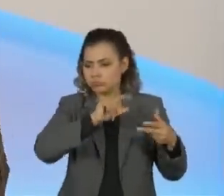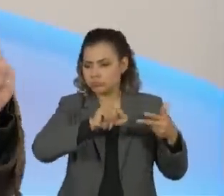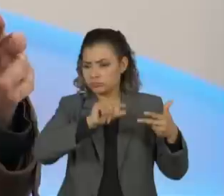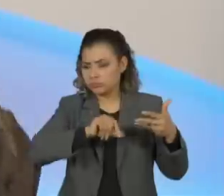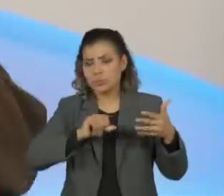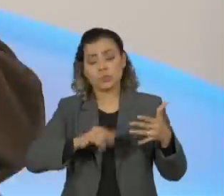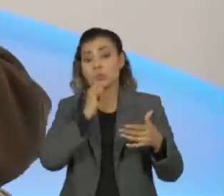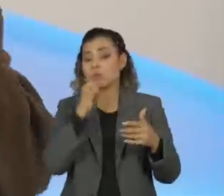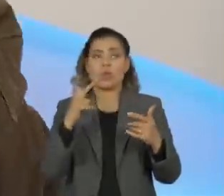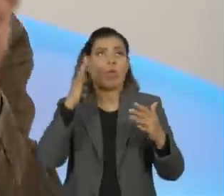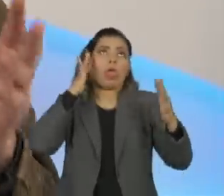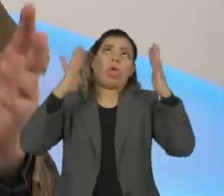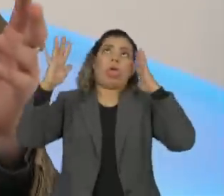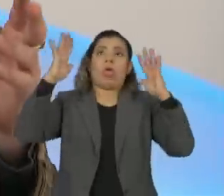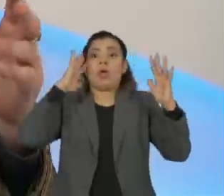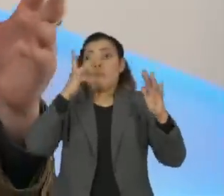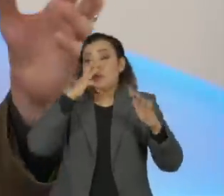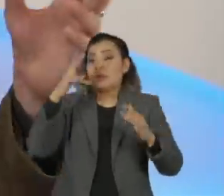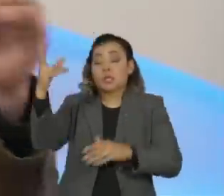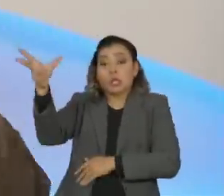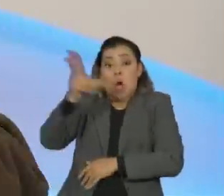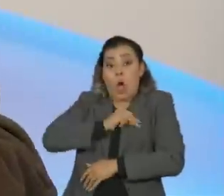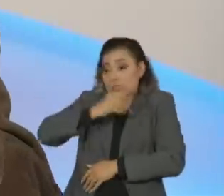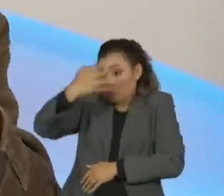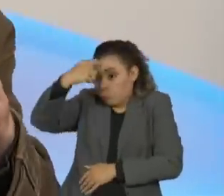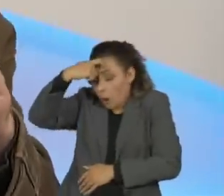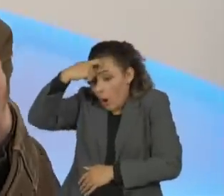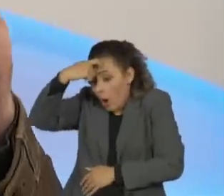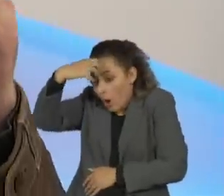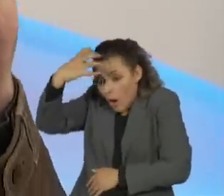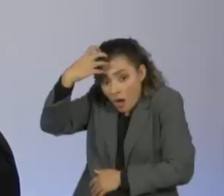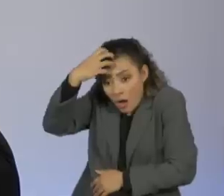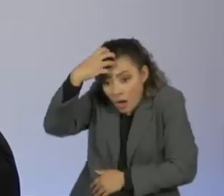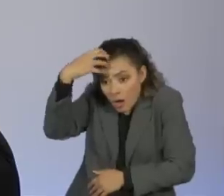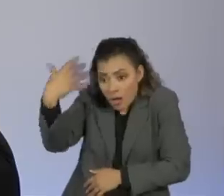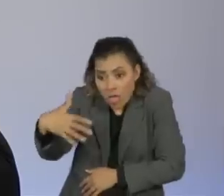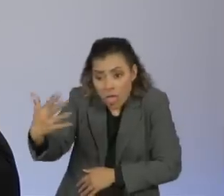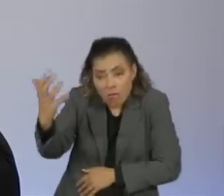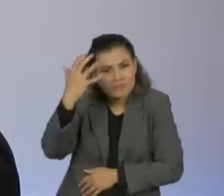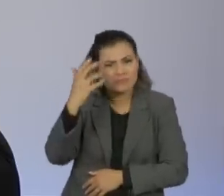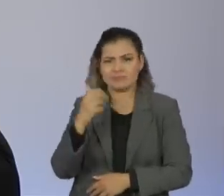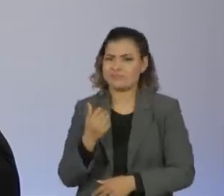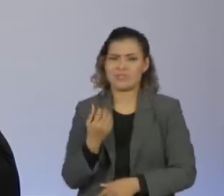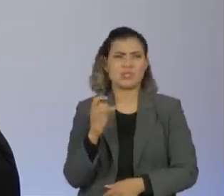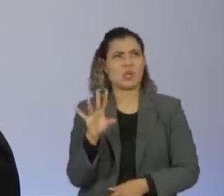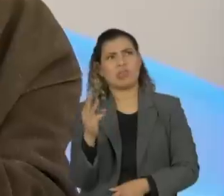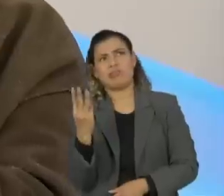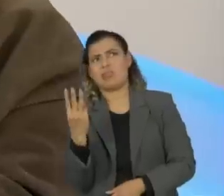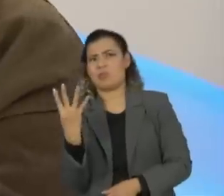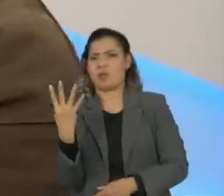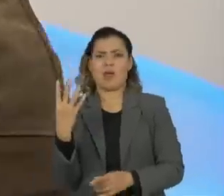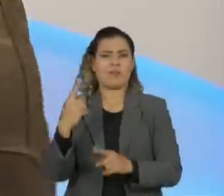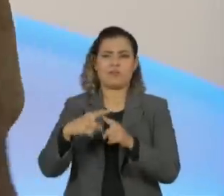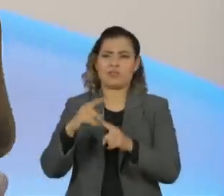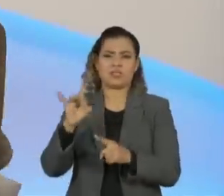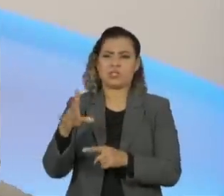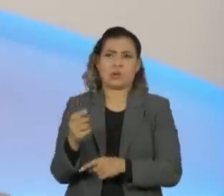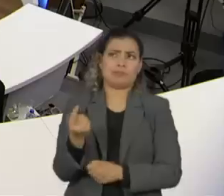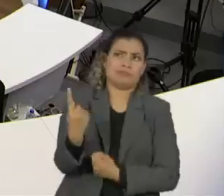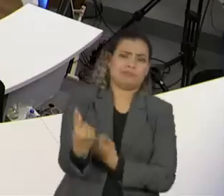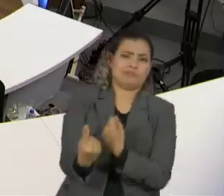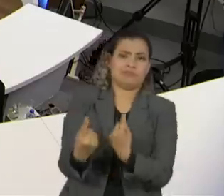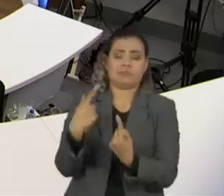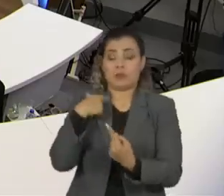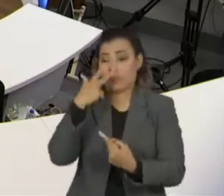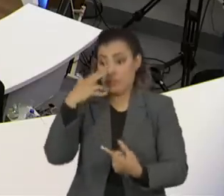epifanias, assim, tipo, ai, tive um... Raramente eu tive isso na minha vida, tive umas 3, 4 vezes só. Lobão, Lobão,